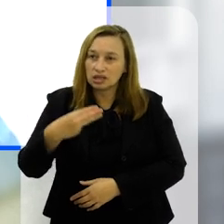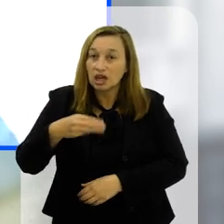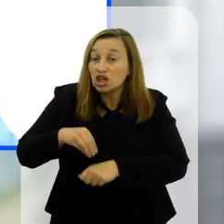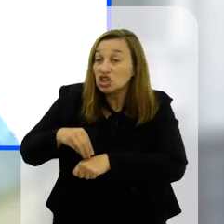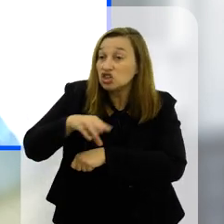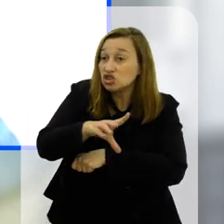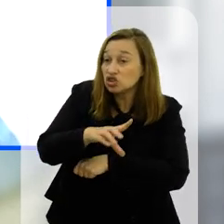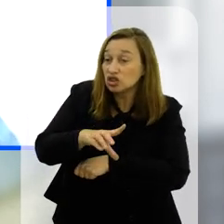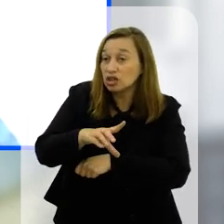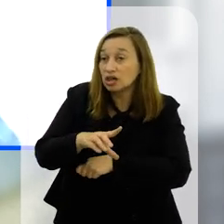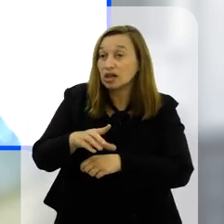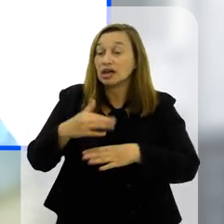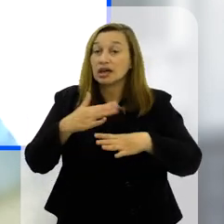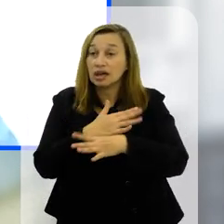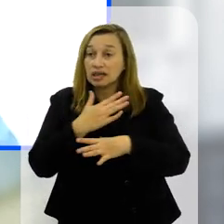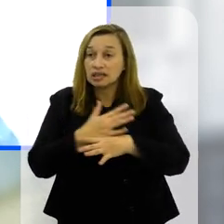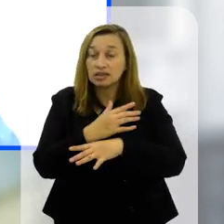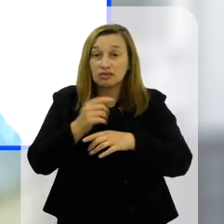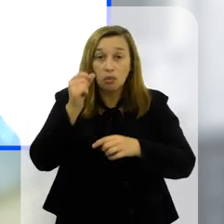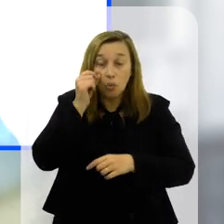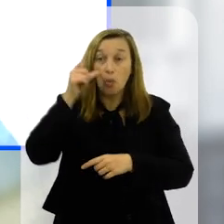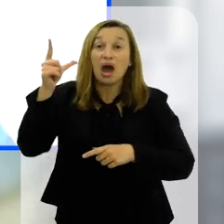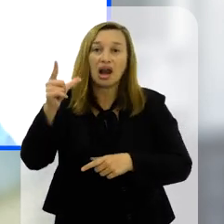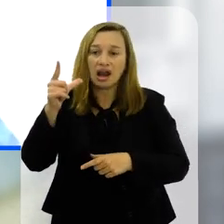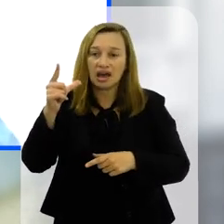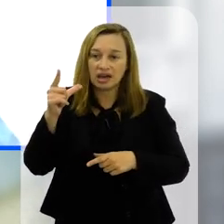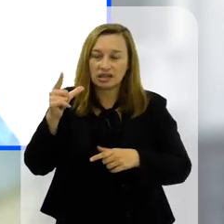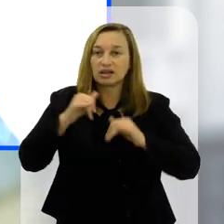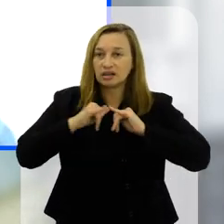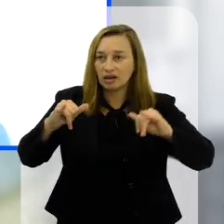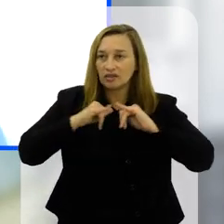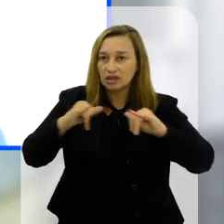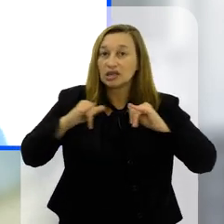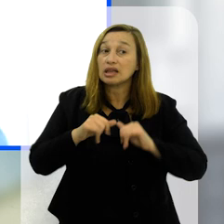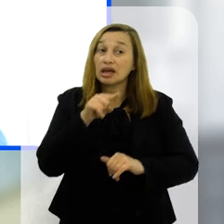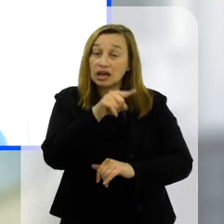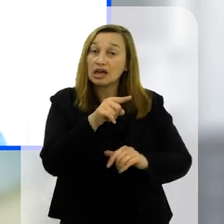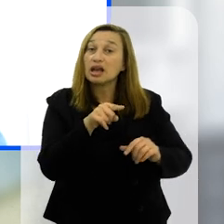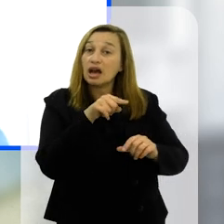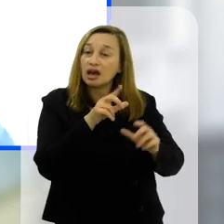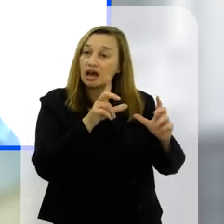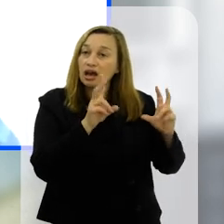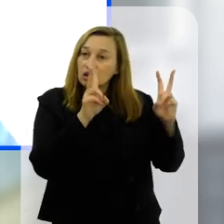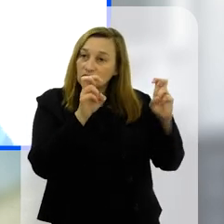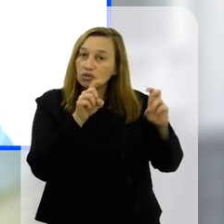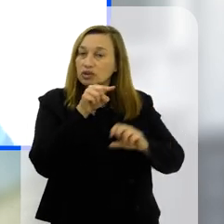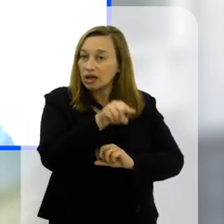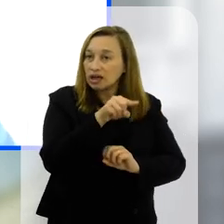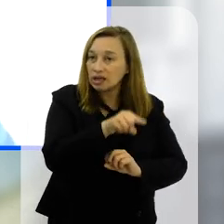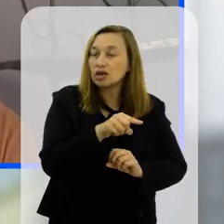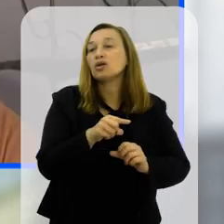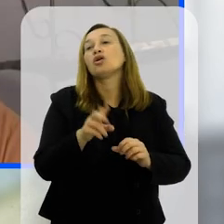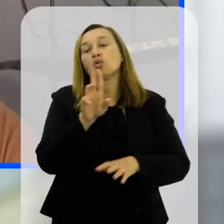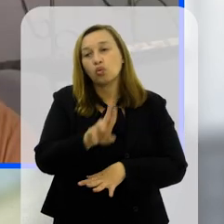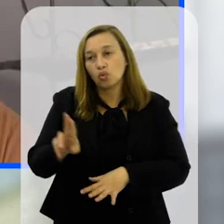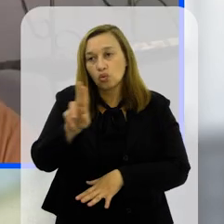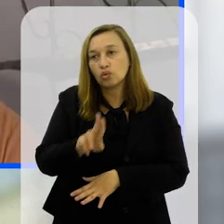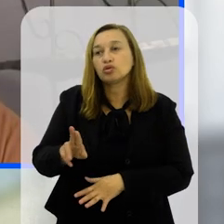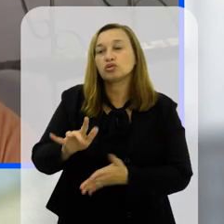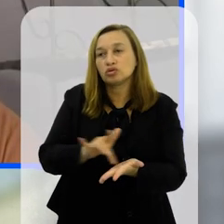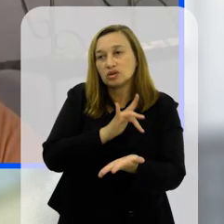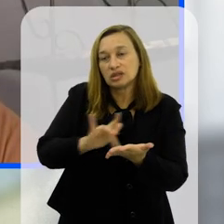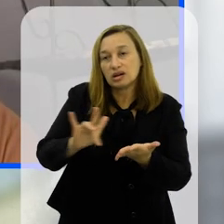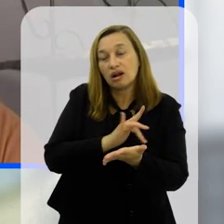indica uma situação que a cidade vai estar no alerta máximo então naquele caso específico também o aluno ele vai poder fazer o uso desse